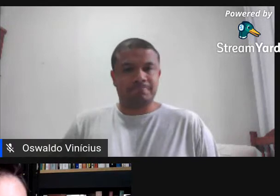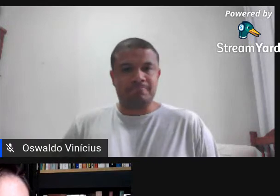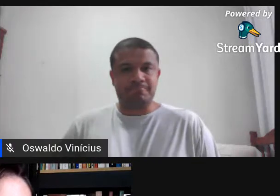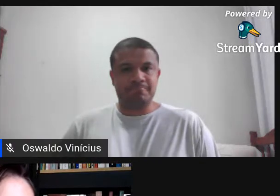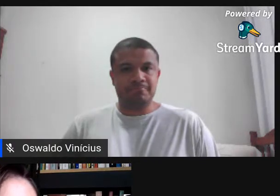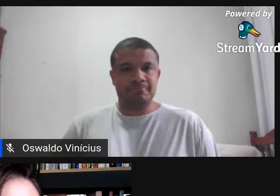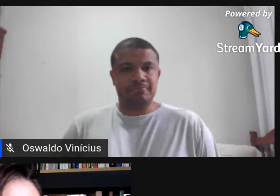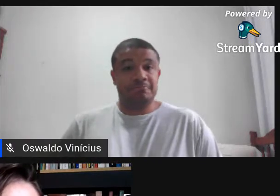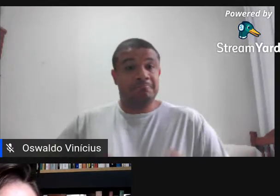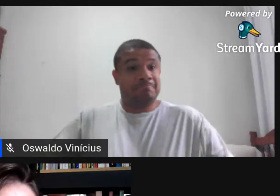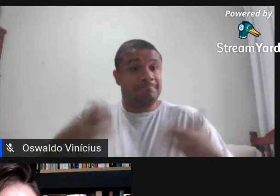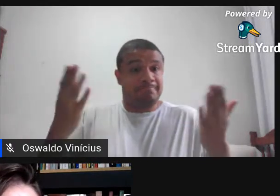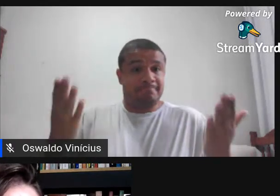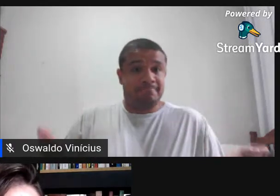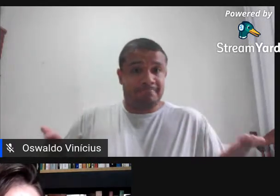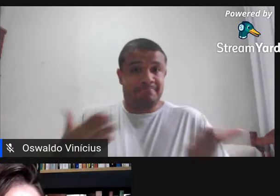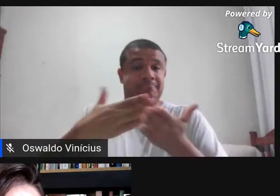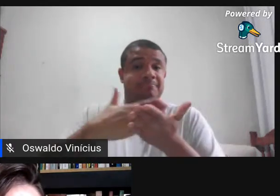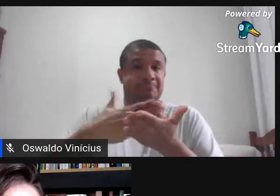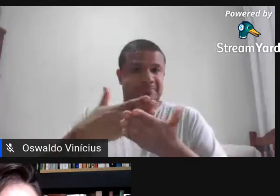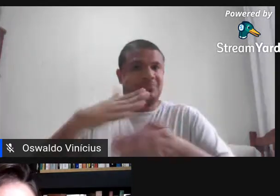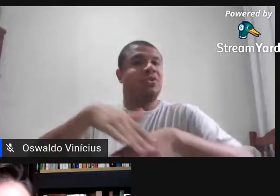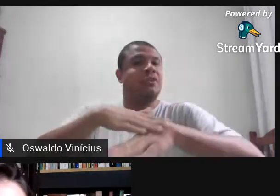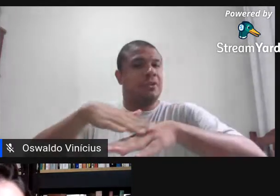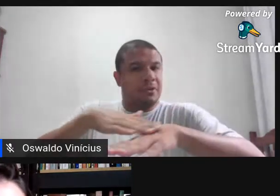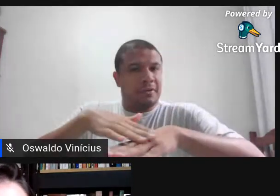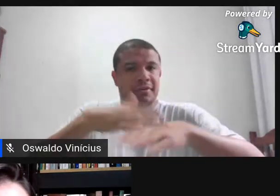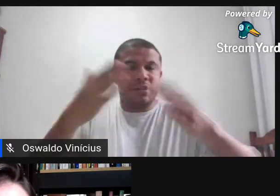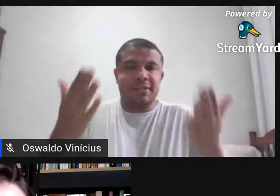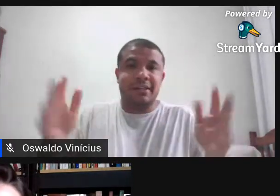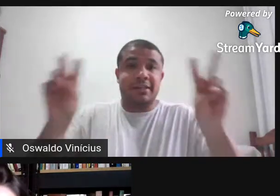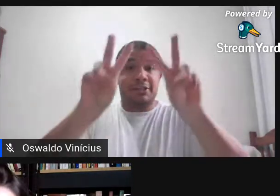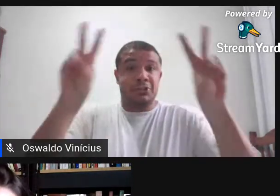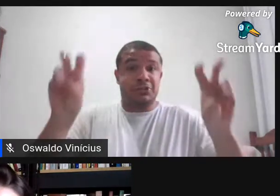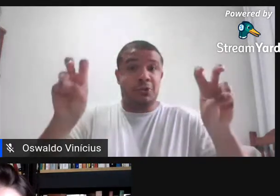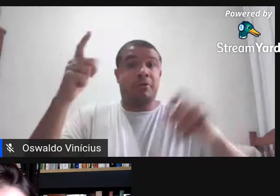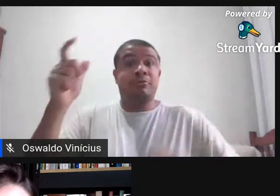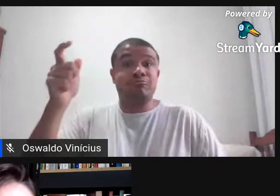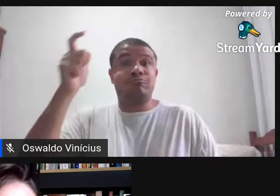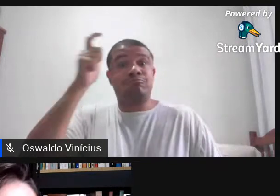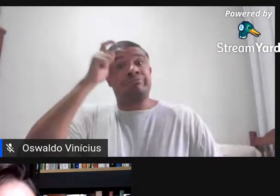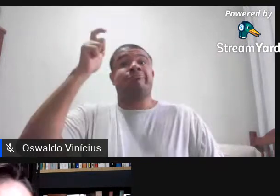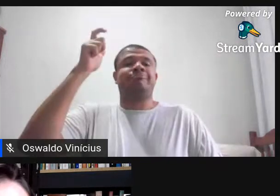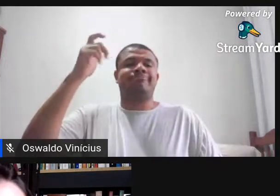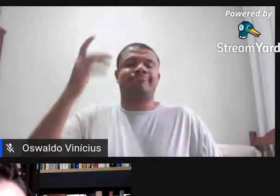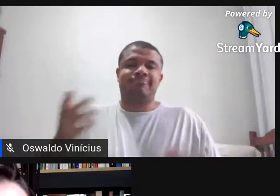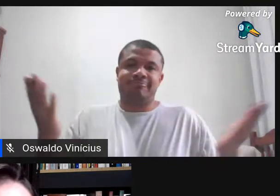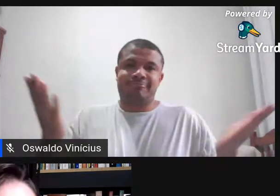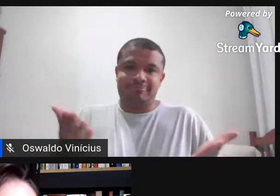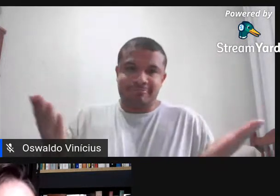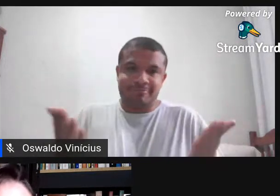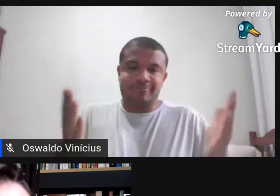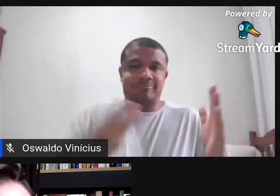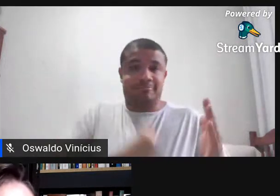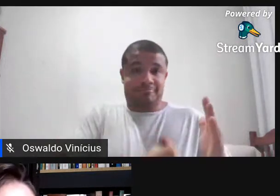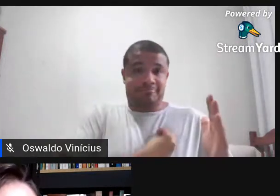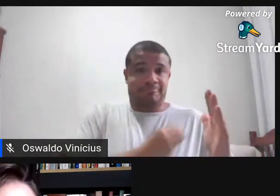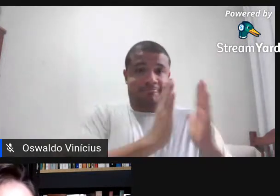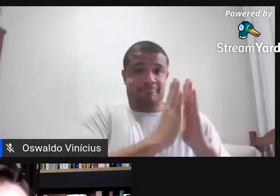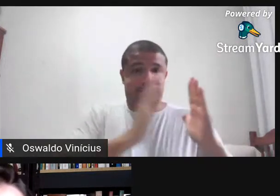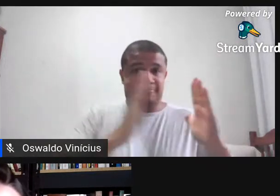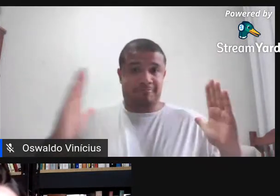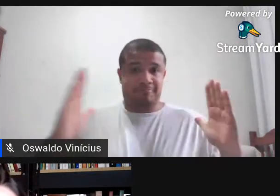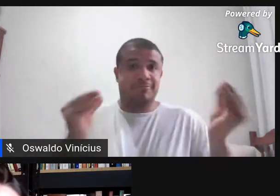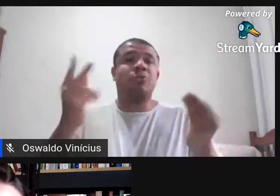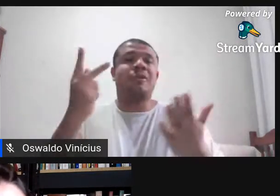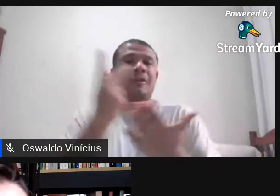Então, vamos conversar um pouquinho, então, agora sobre as coincidências, convergências das nossas trajetórias, aí, Clara? Vamos.